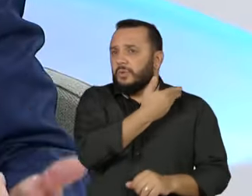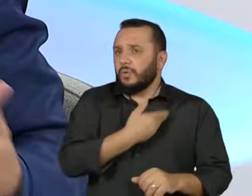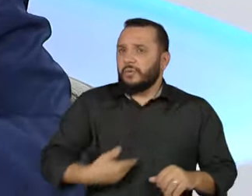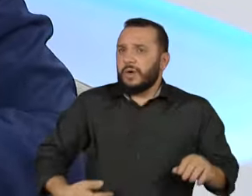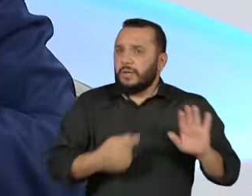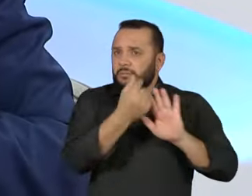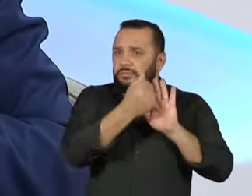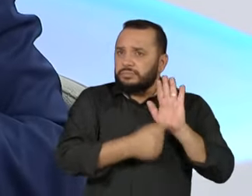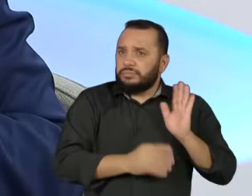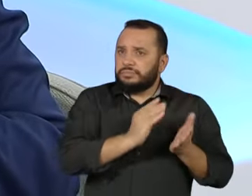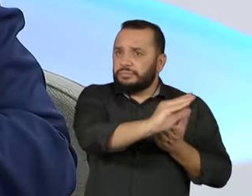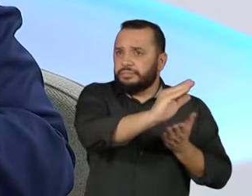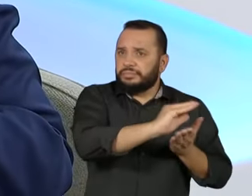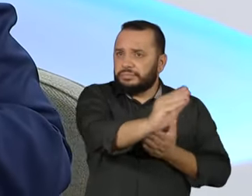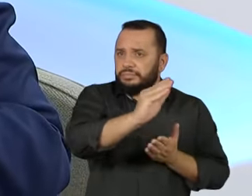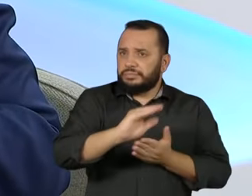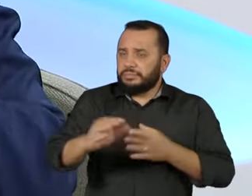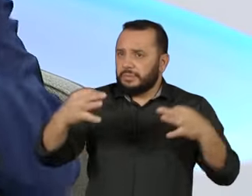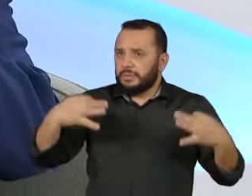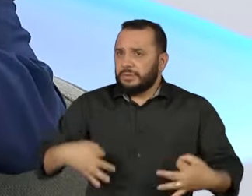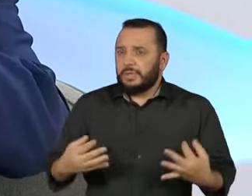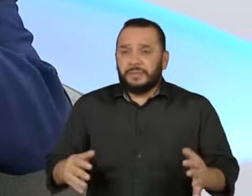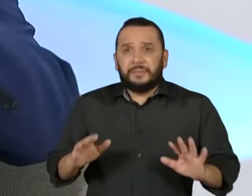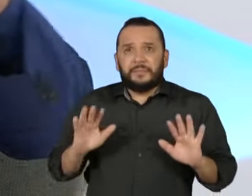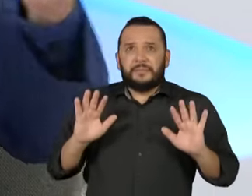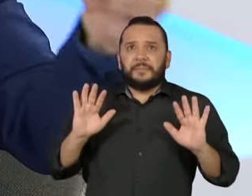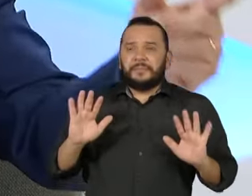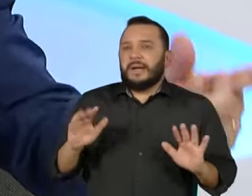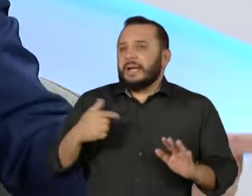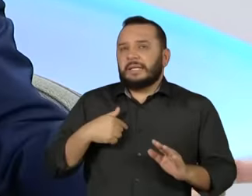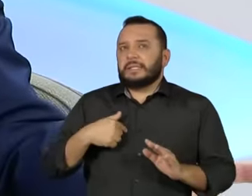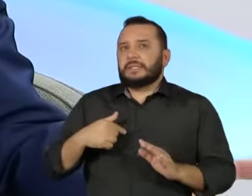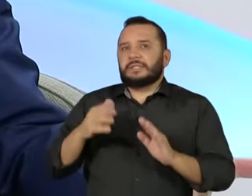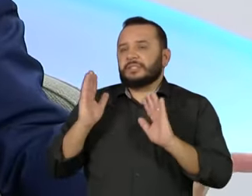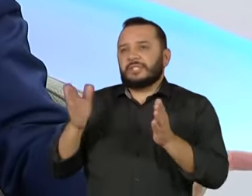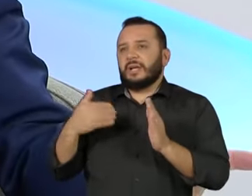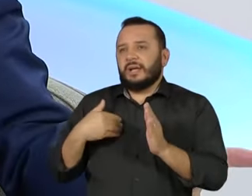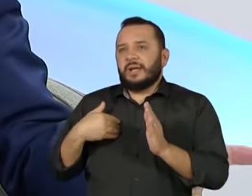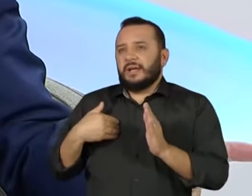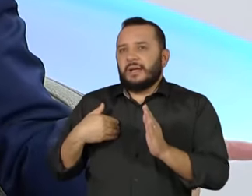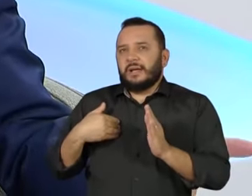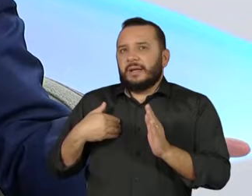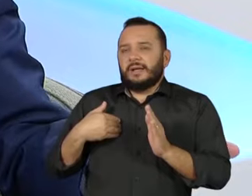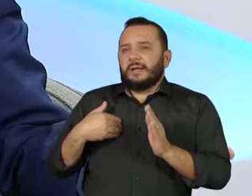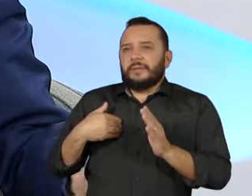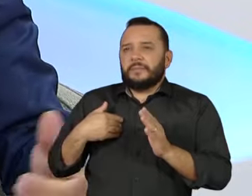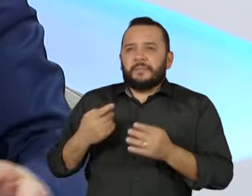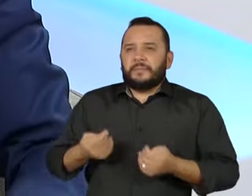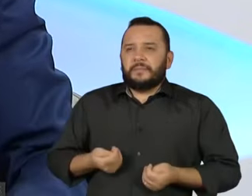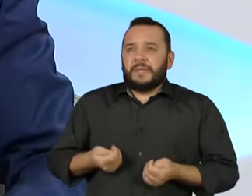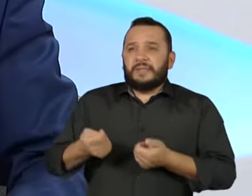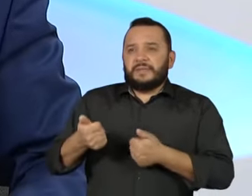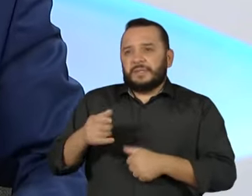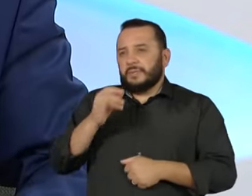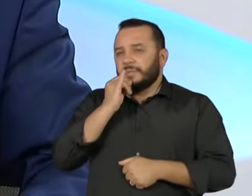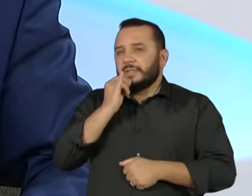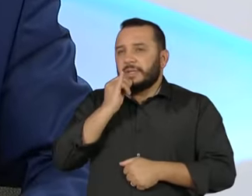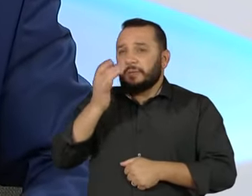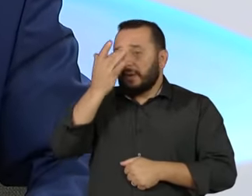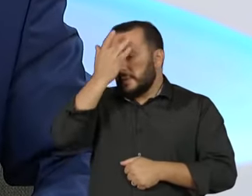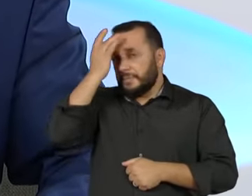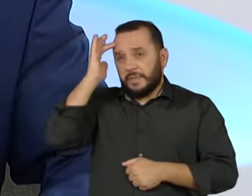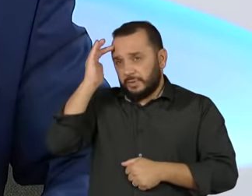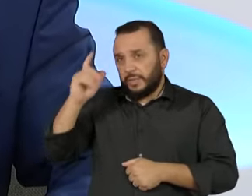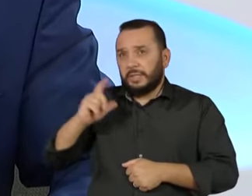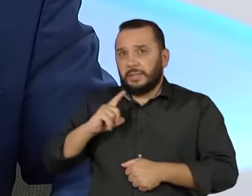Agora, você dá subsídio genérico, uma pessoa que tem uma lancha de